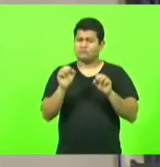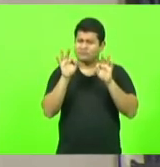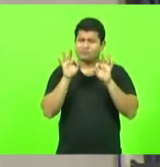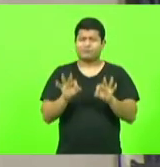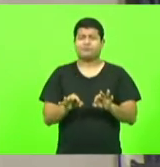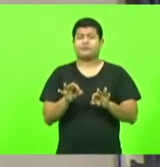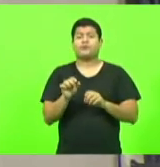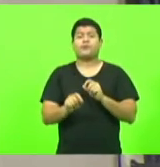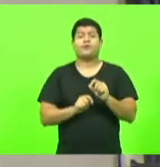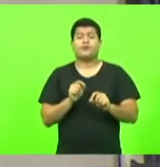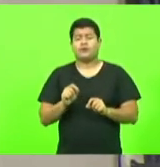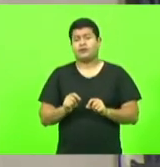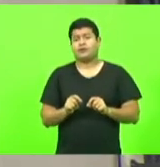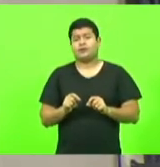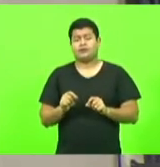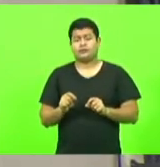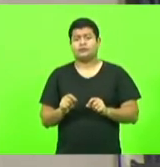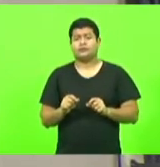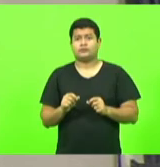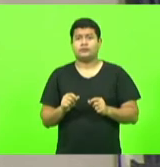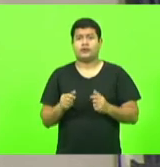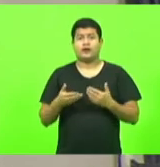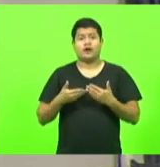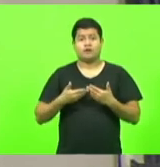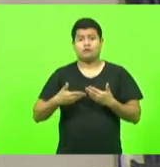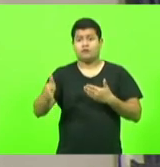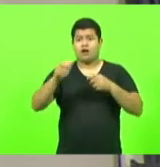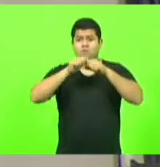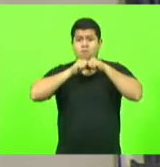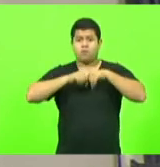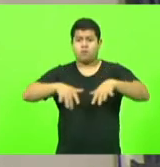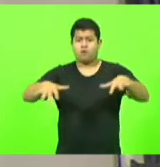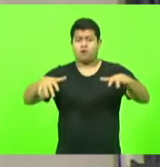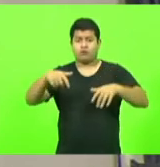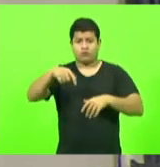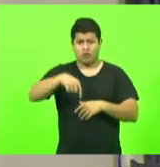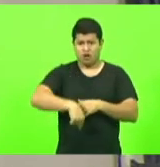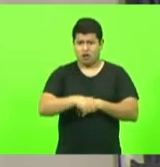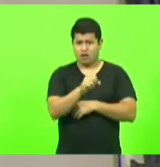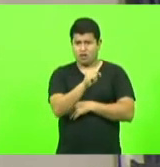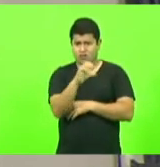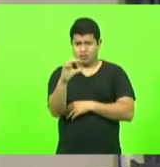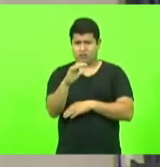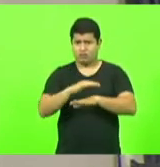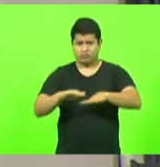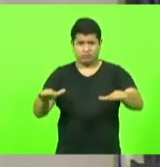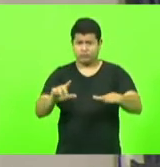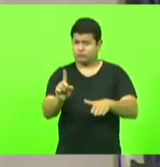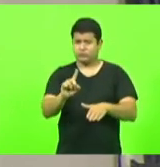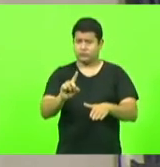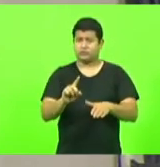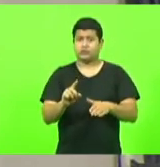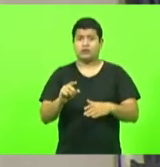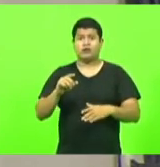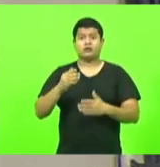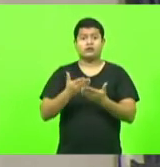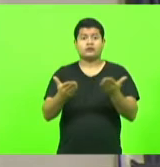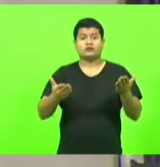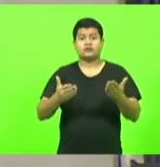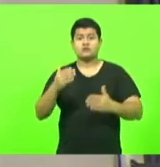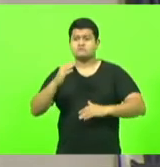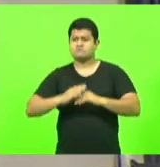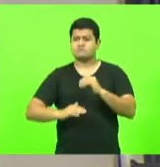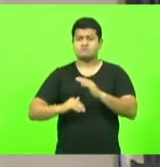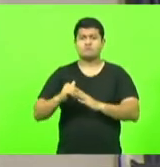se espalhar não só por Santa Catarina mas essa atitude esse jeito que você